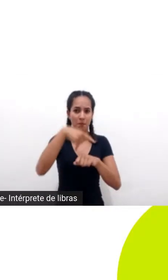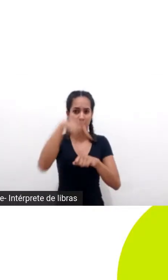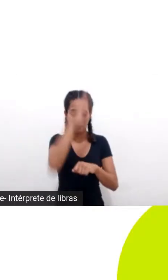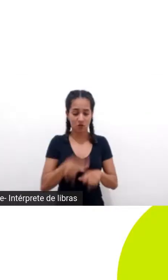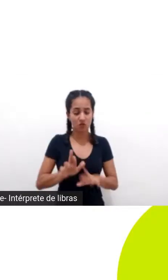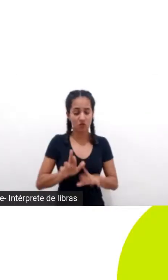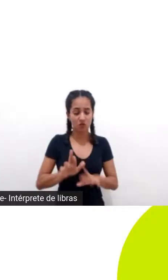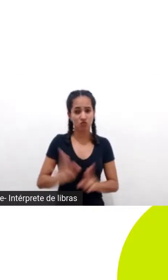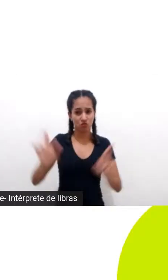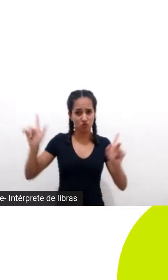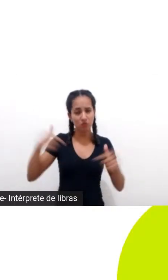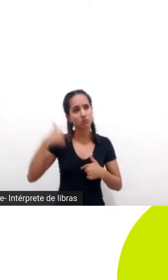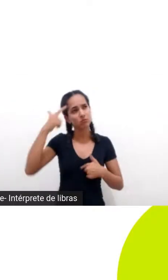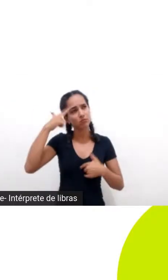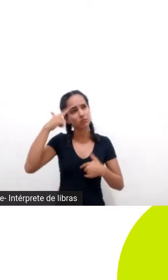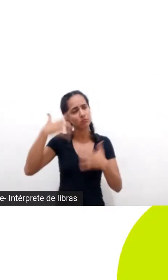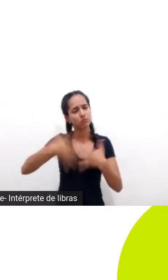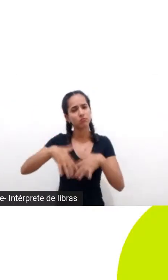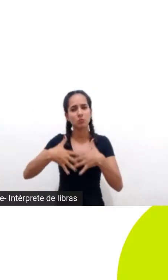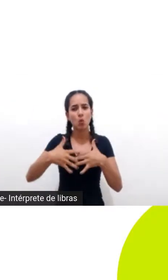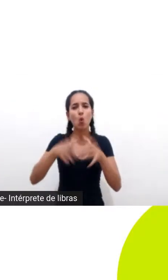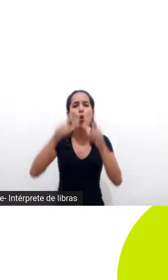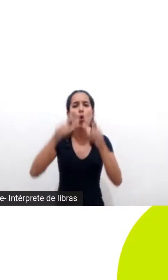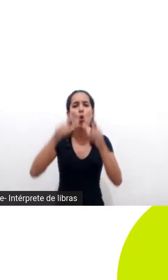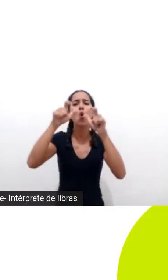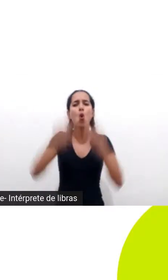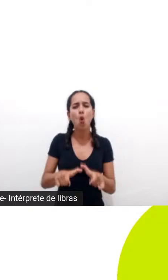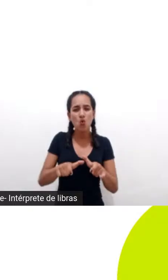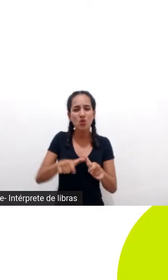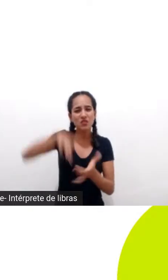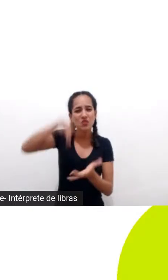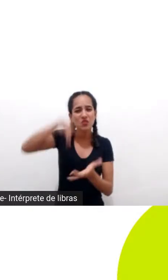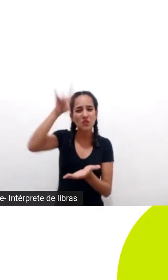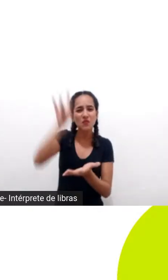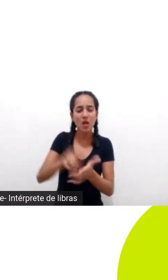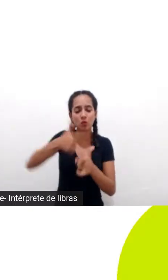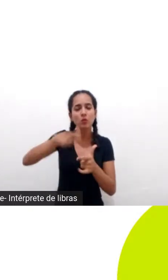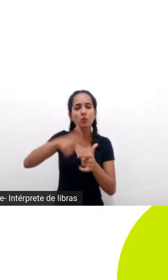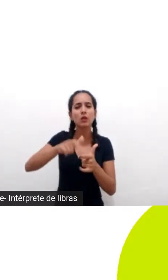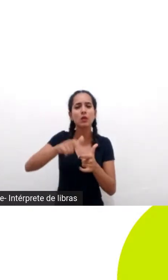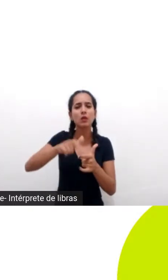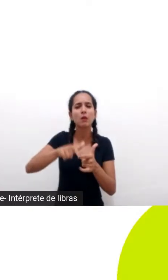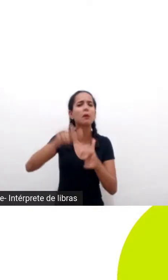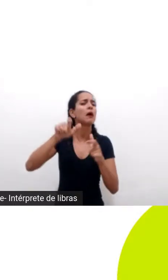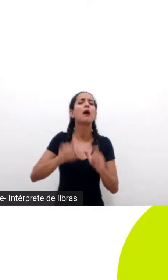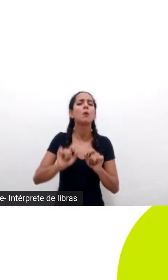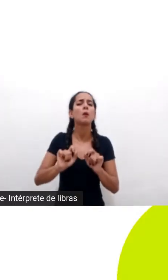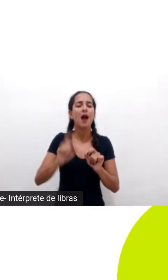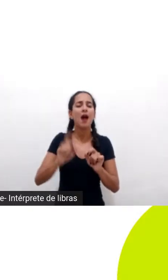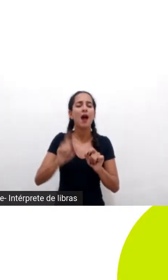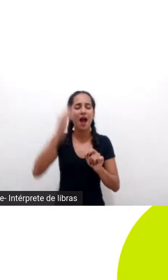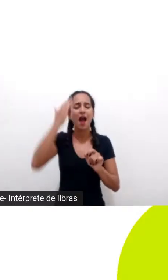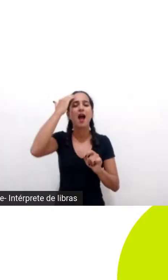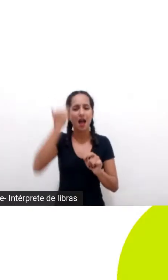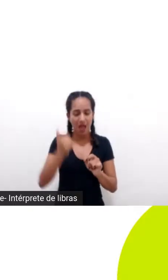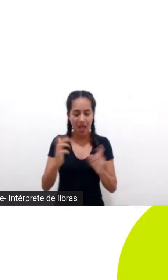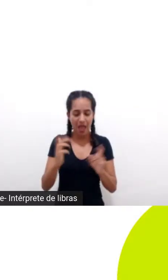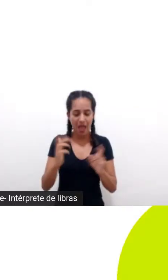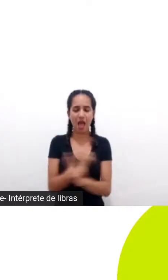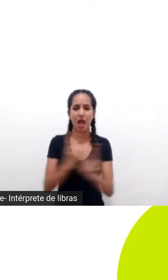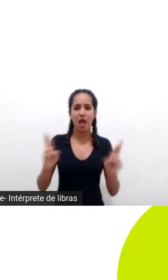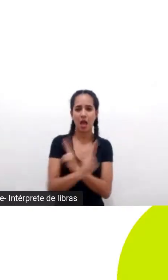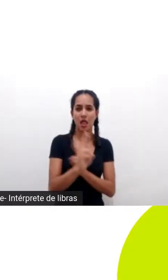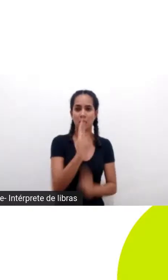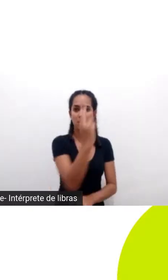é entender o coração do problema e o coração do problema também está justamente na relação que a gente tem com a mãe natureza com Pachamama